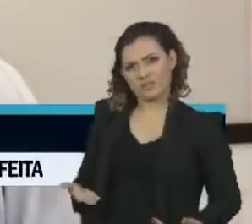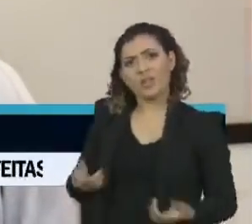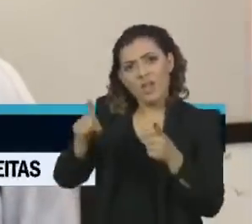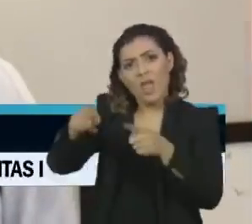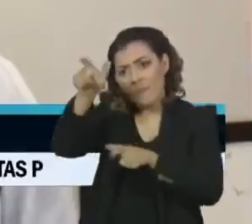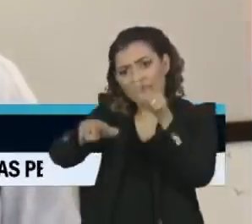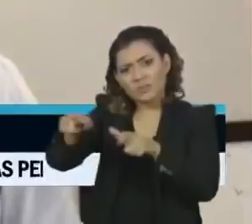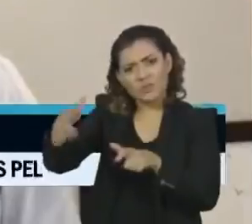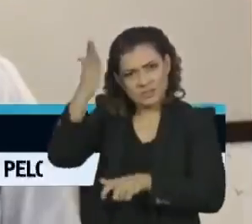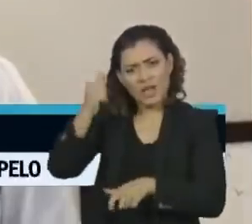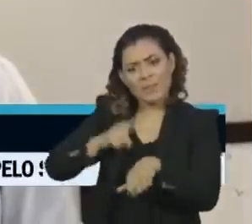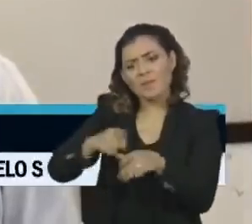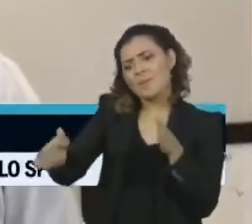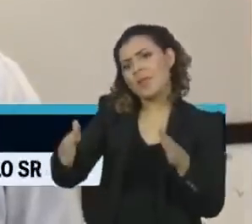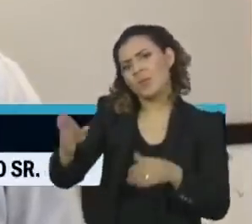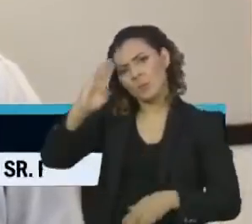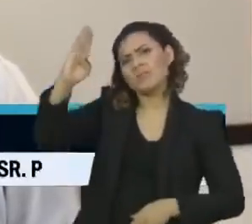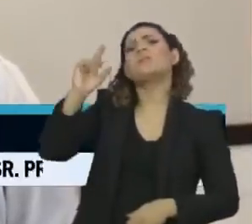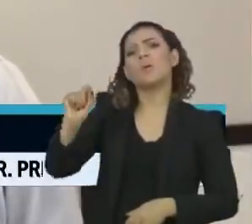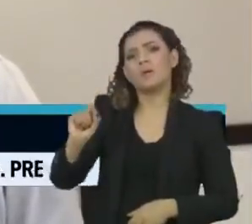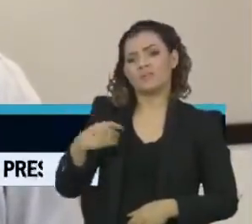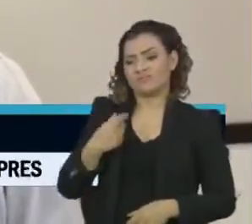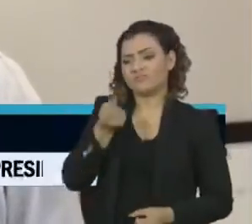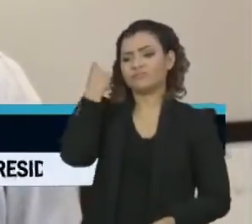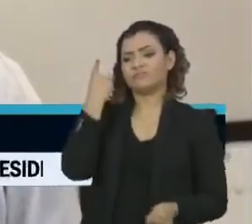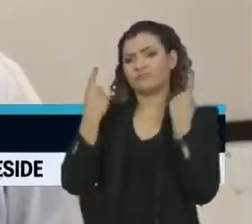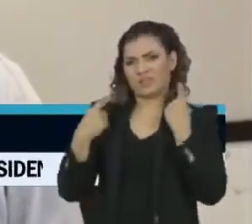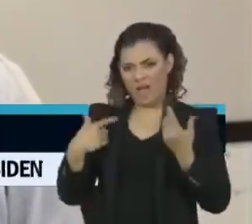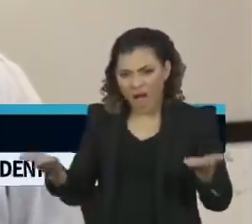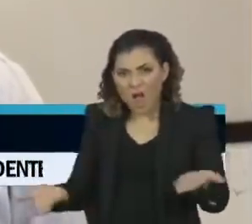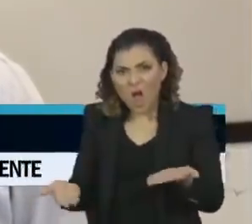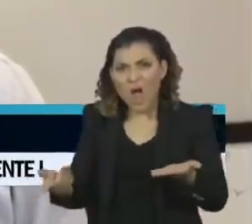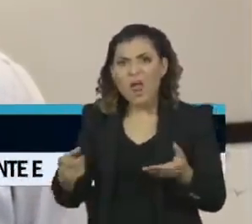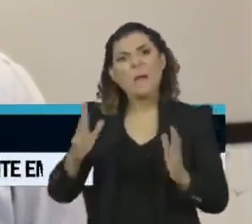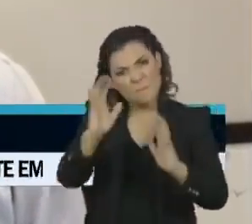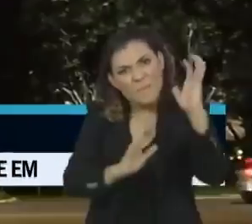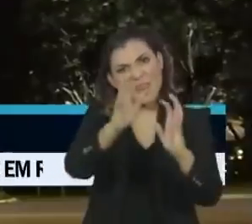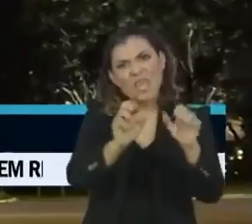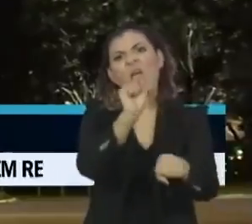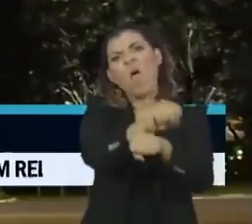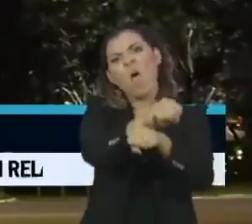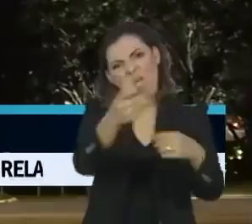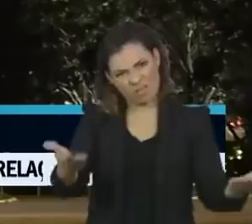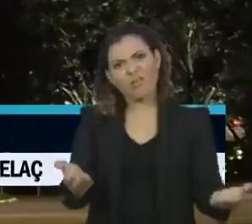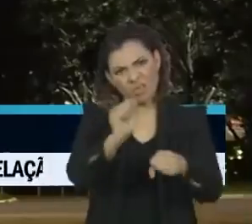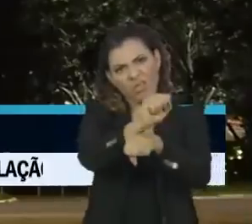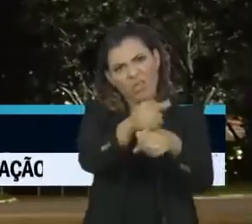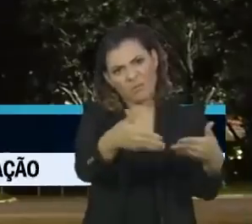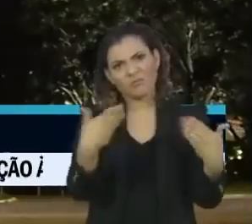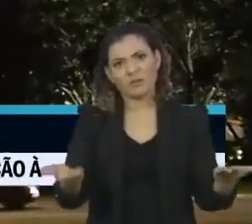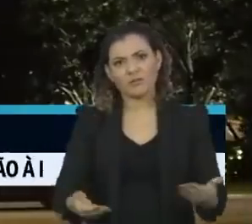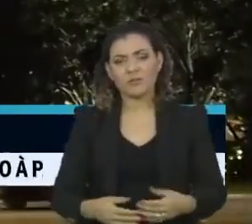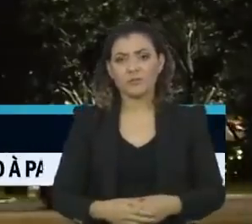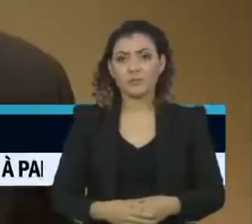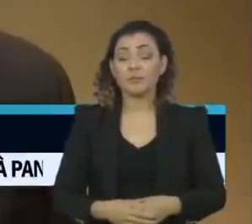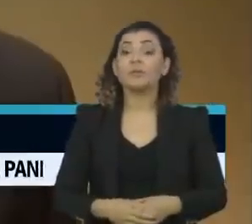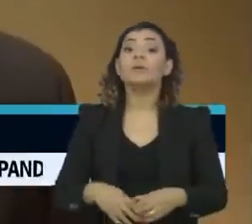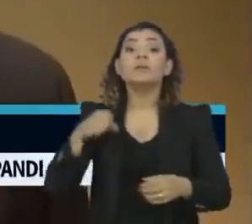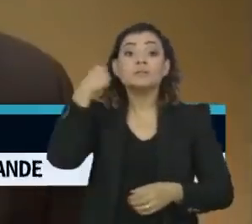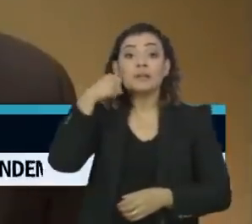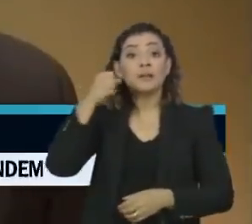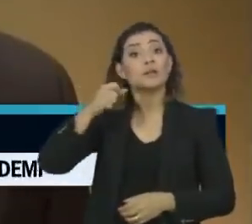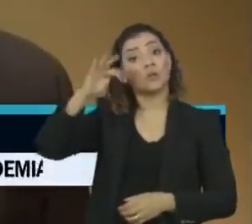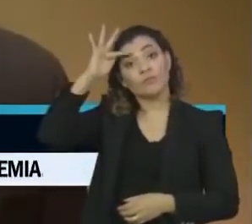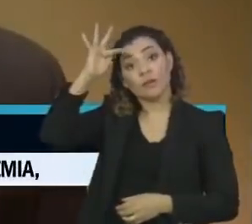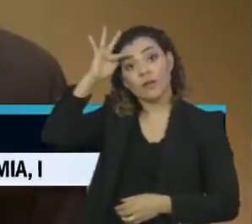Principalmente neste momento, não interessa ficar envolvido em briga de rua. No início da noite, o senador Flávio Bolsonaro, do